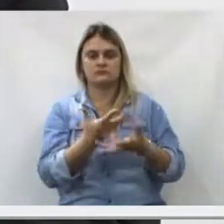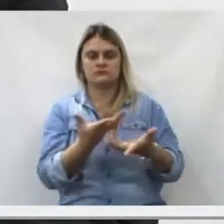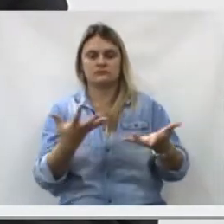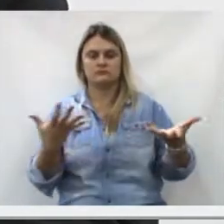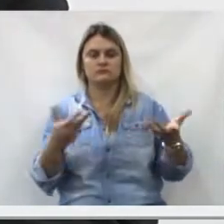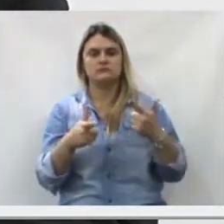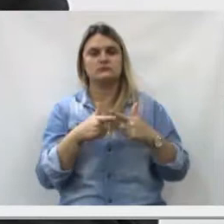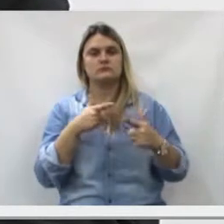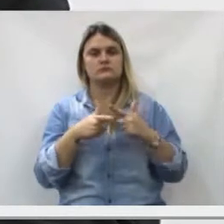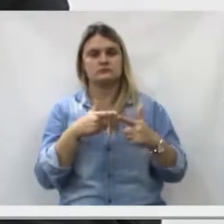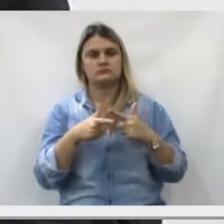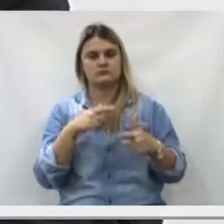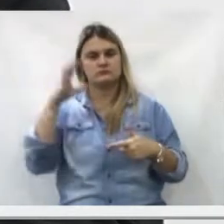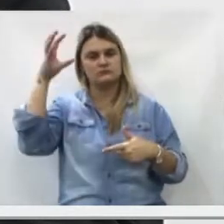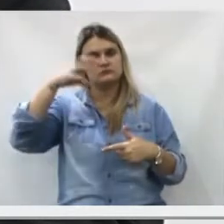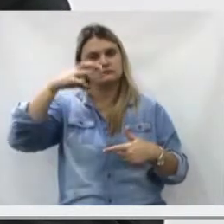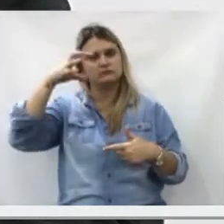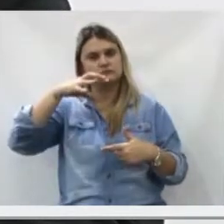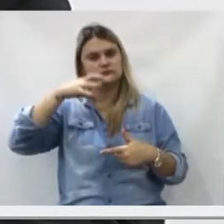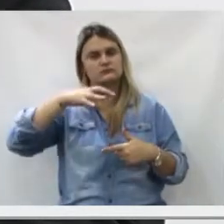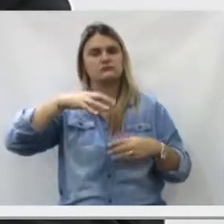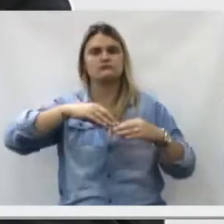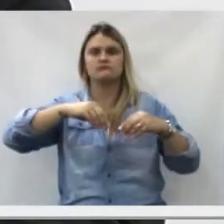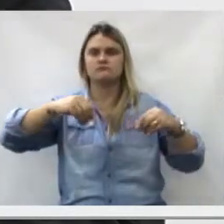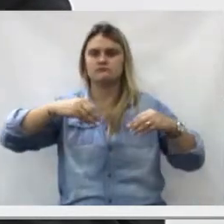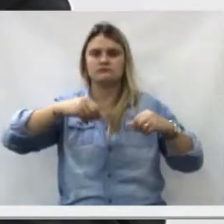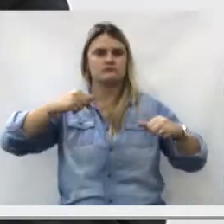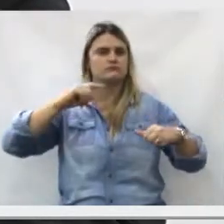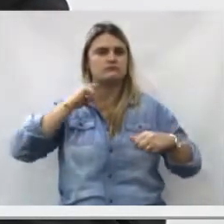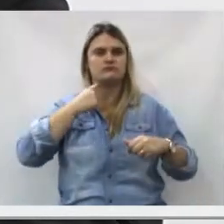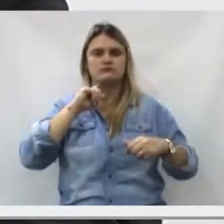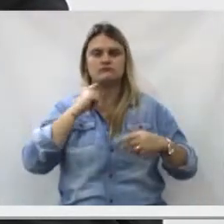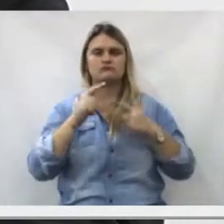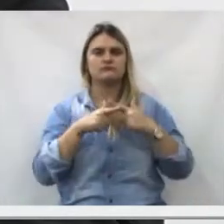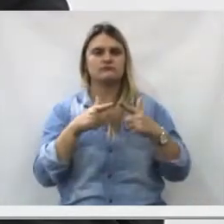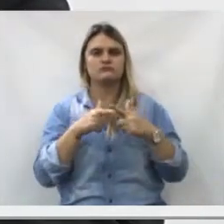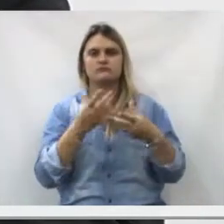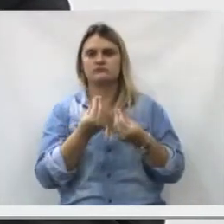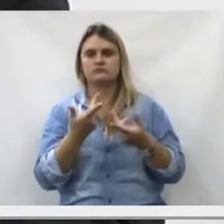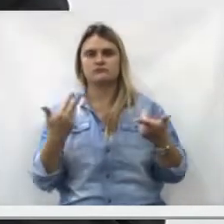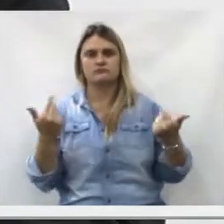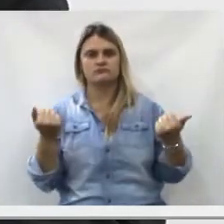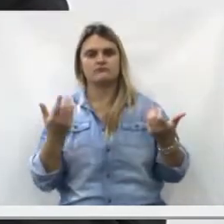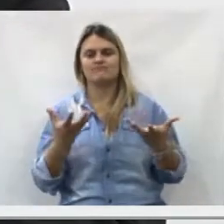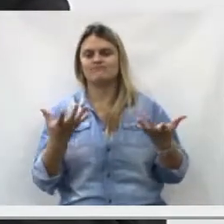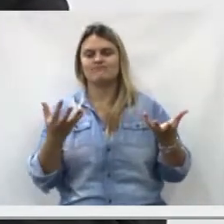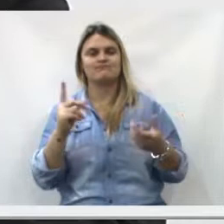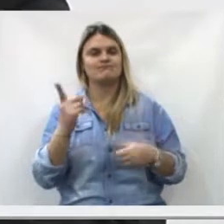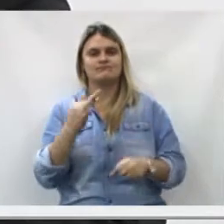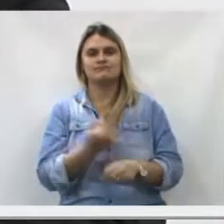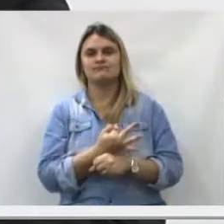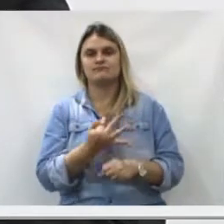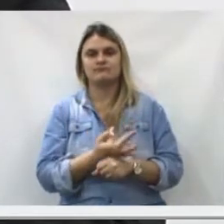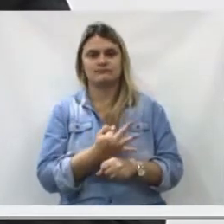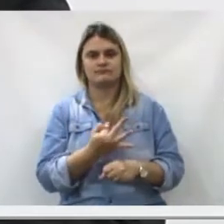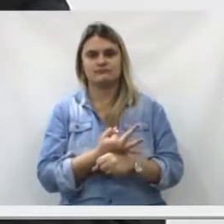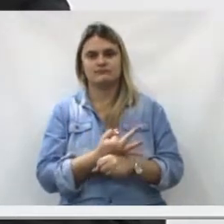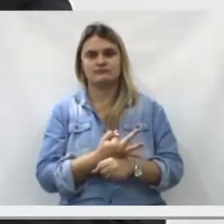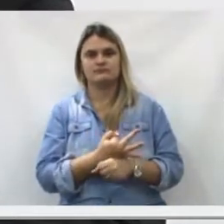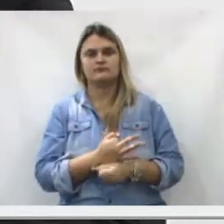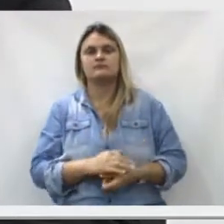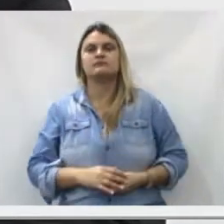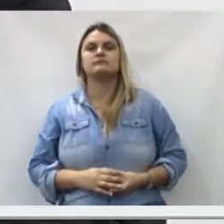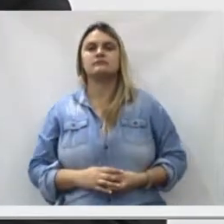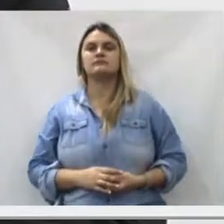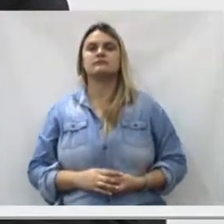de campeonatos são adiadas nos nossos campos de futebol de grama natural? Chega no dia, a rodada de hoje não vai acontecer,